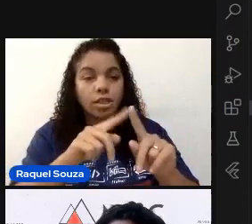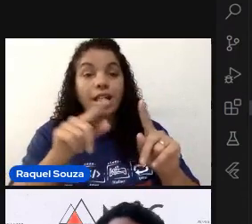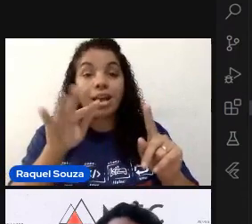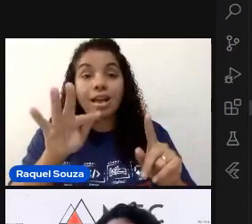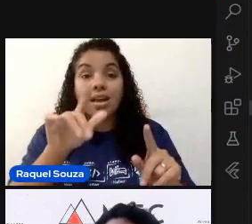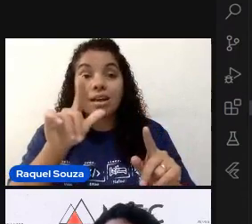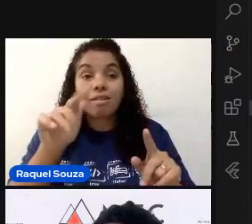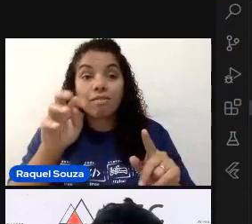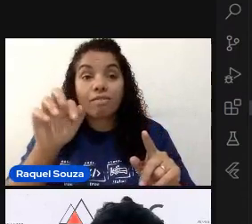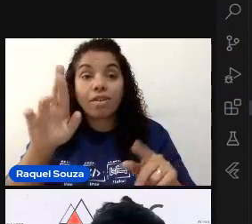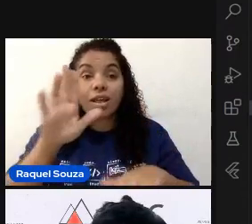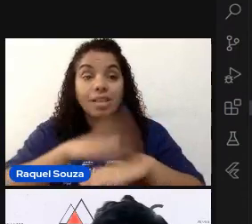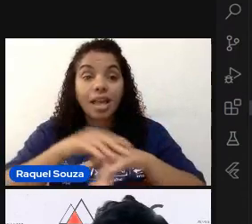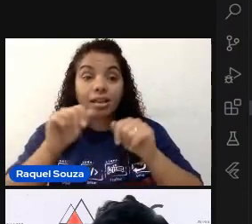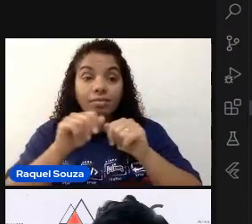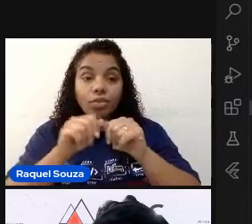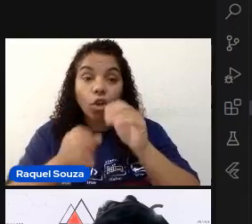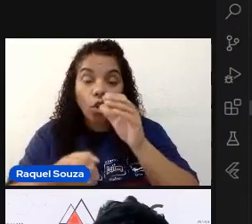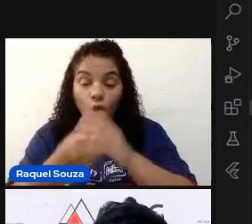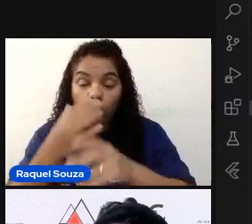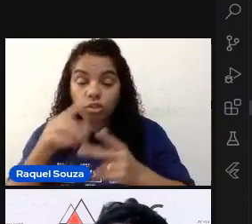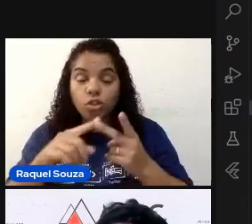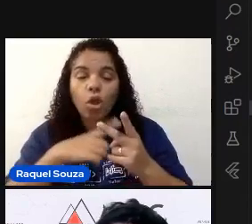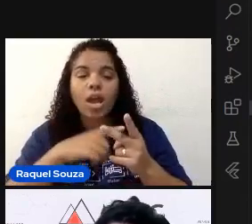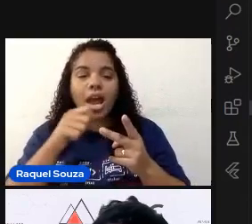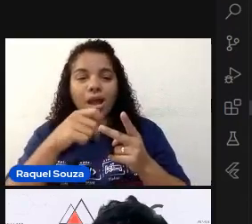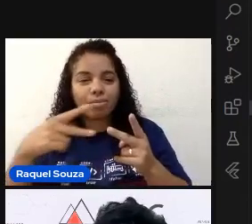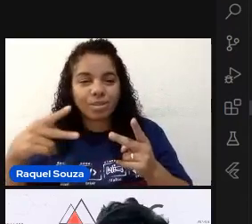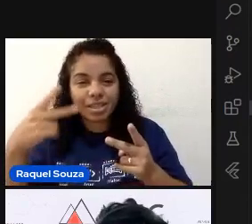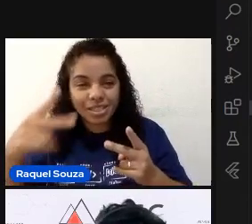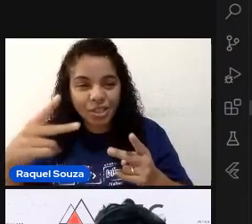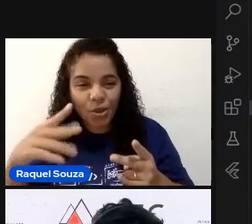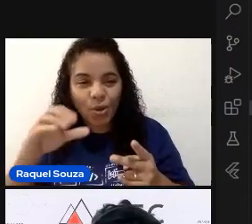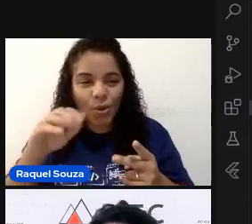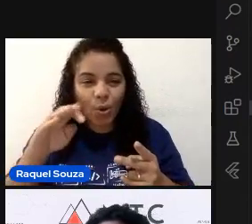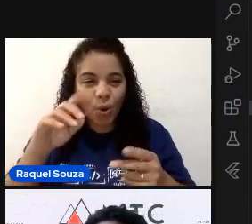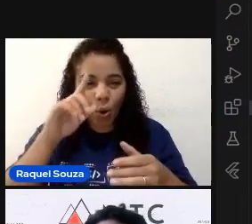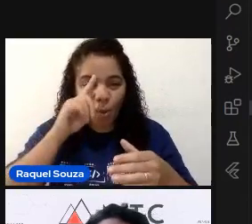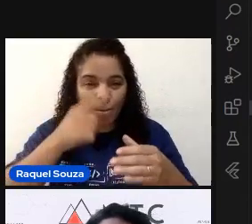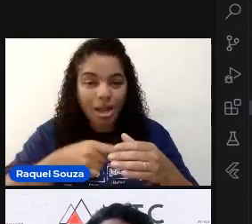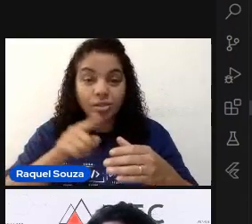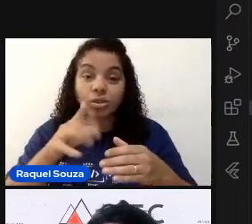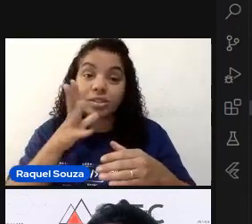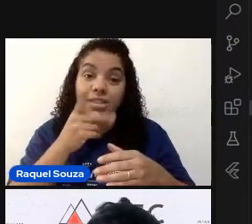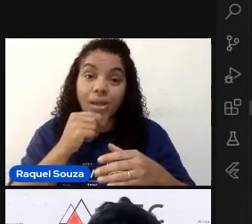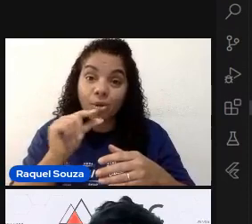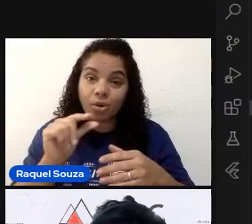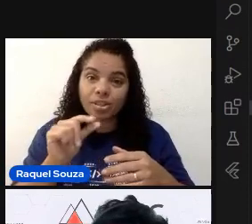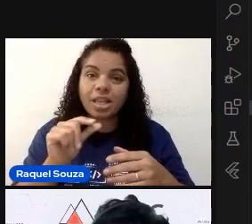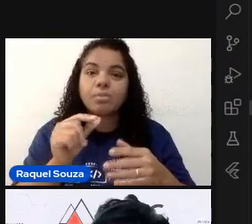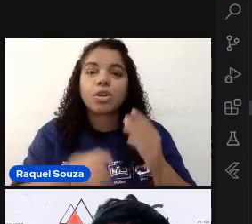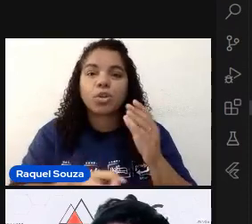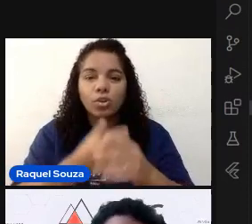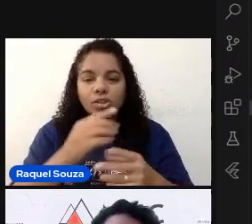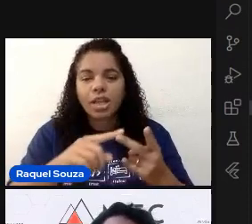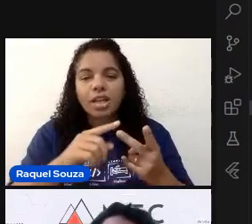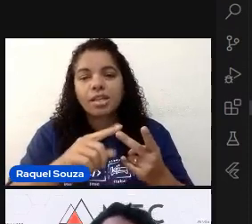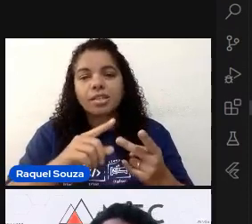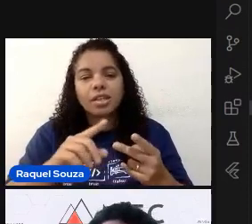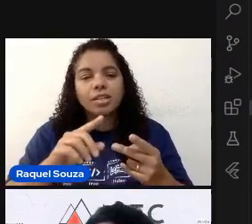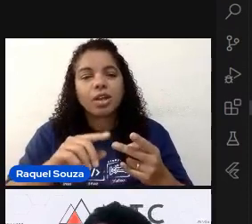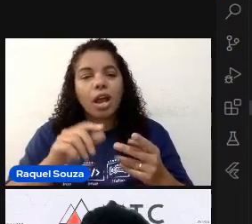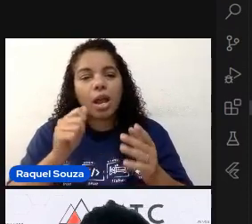ele constrói uma aplicação com os seus comandos. Então, ele tem que construir. Isso demora tempo. Ele constrói uma aplicação com os seus comandos.